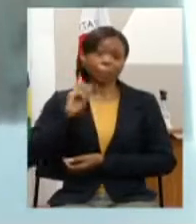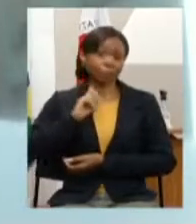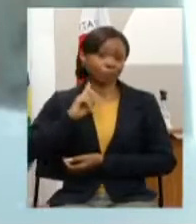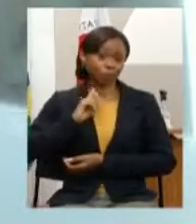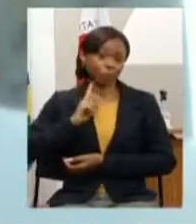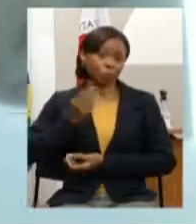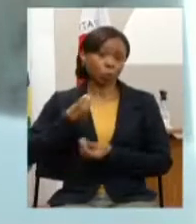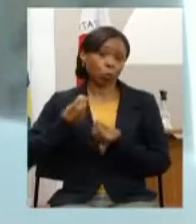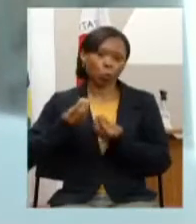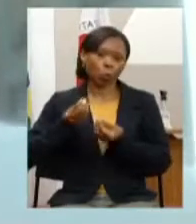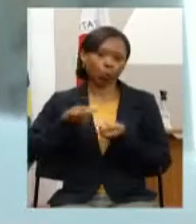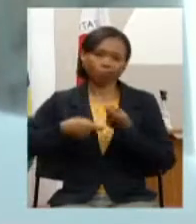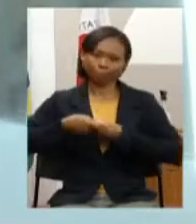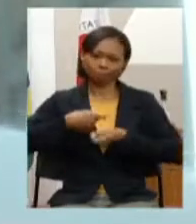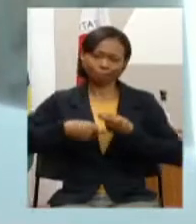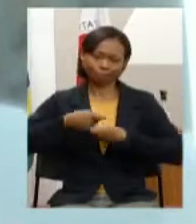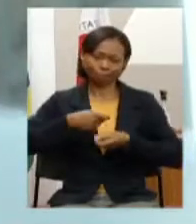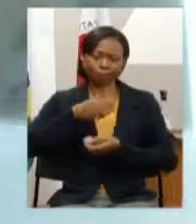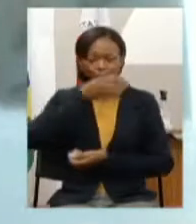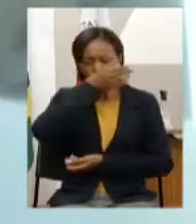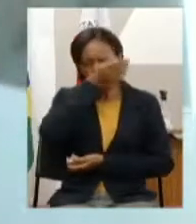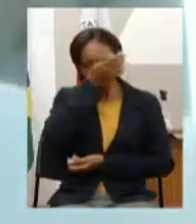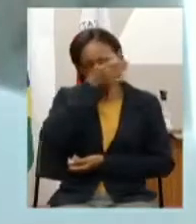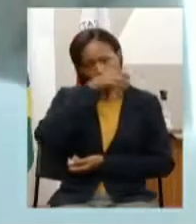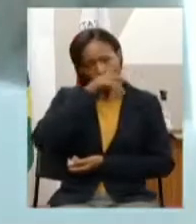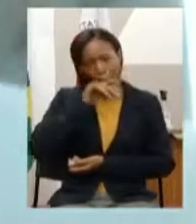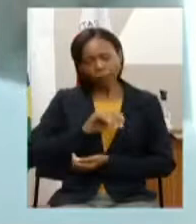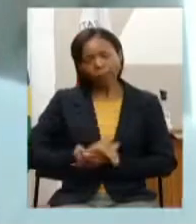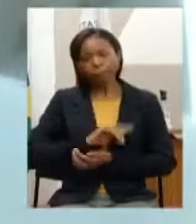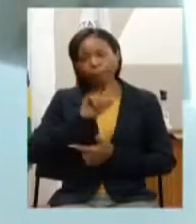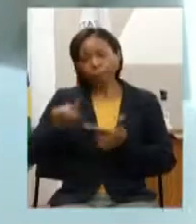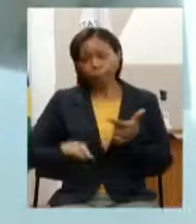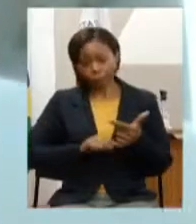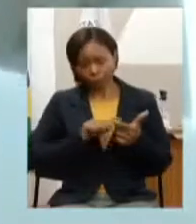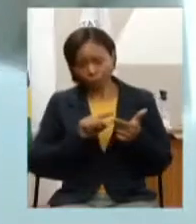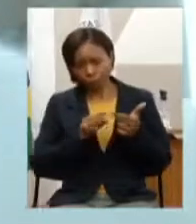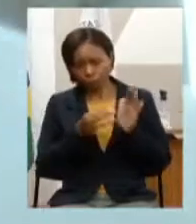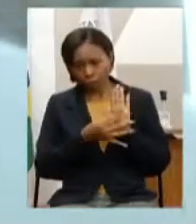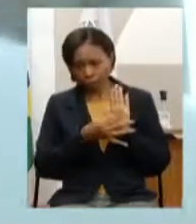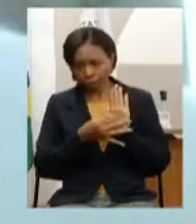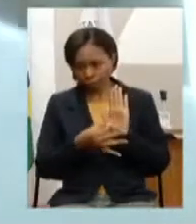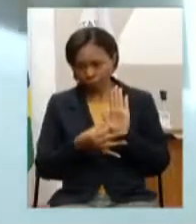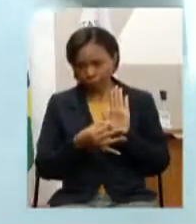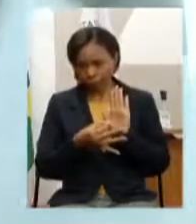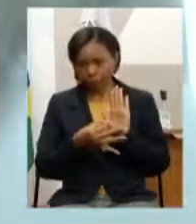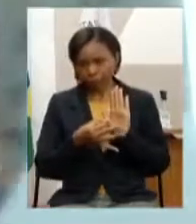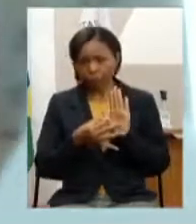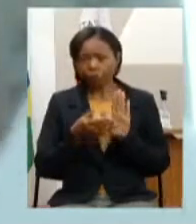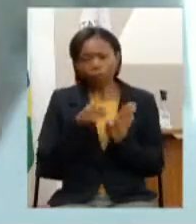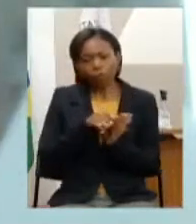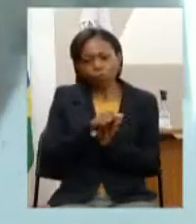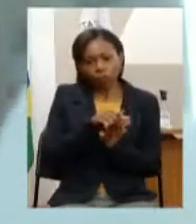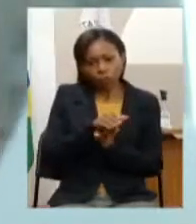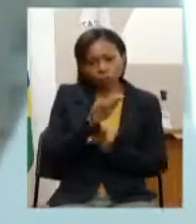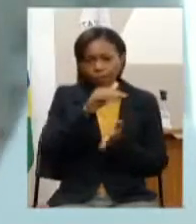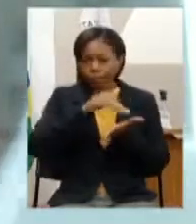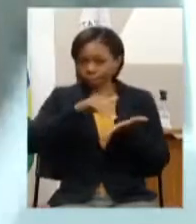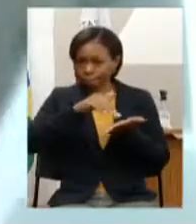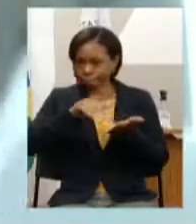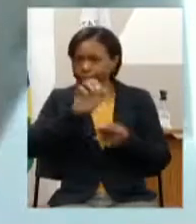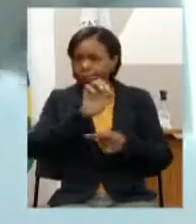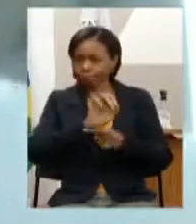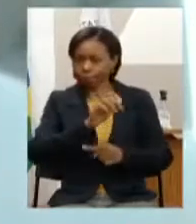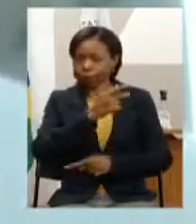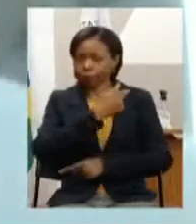negócios a segunda sugestão é o envio de recomendação à Secretaria de Estado de